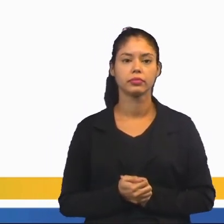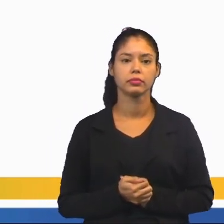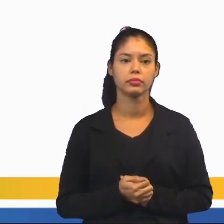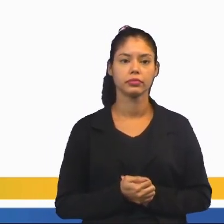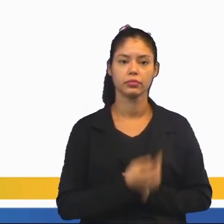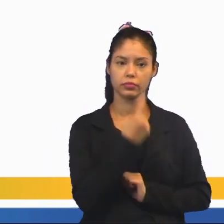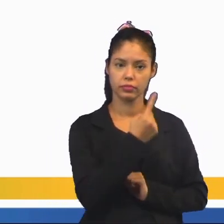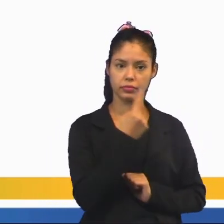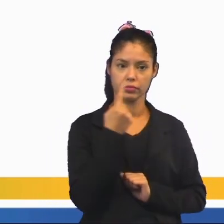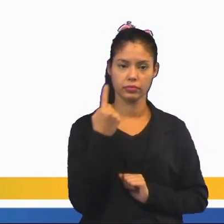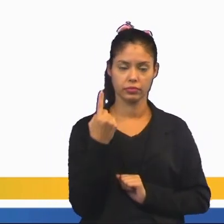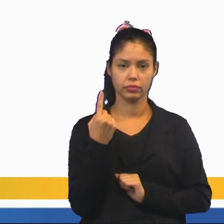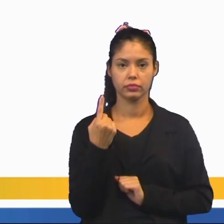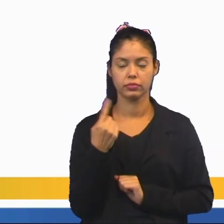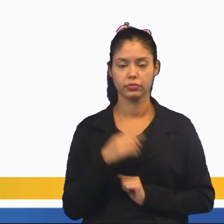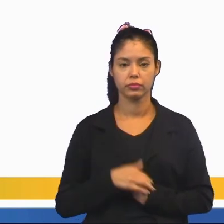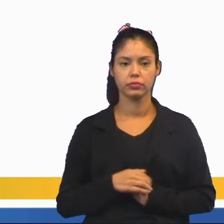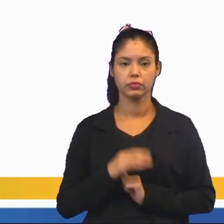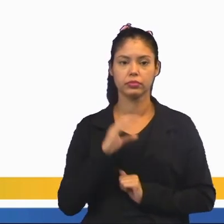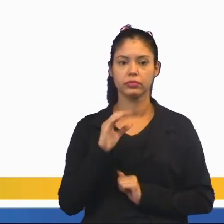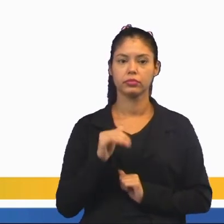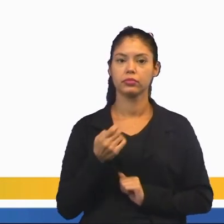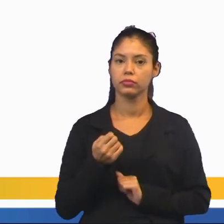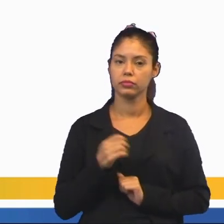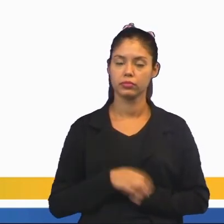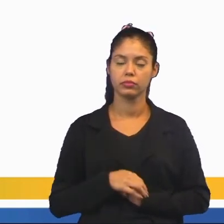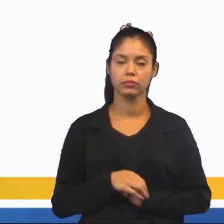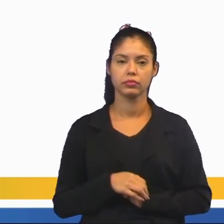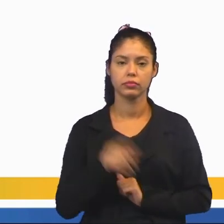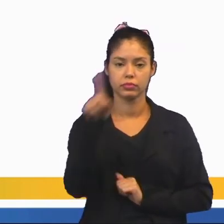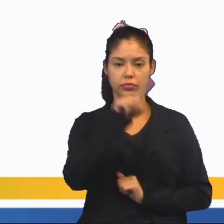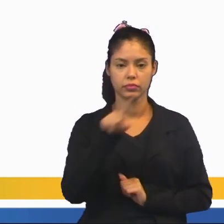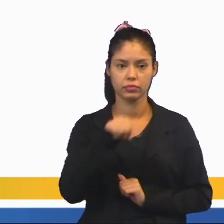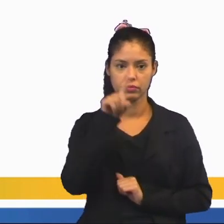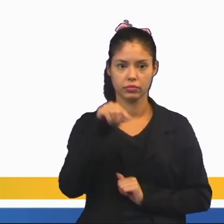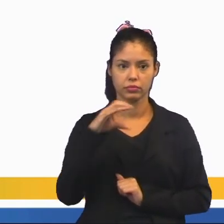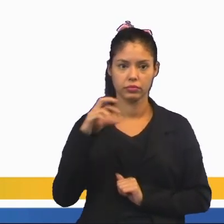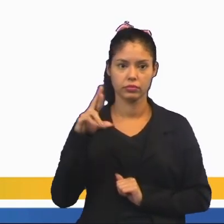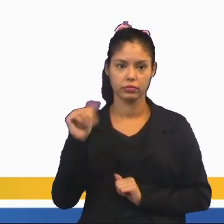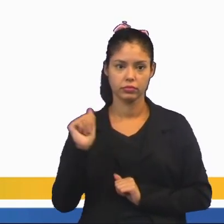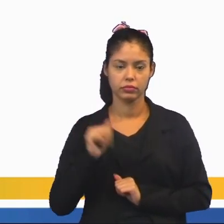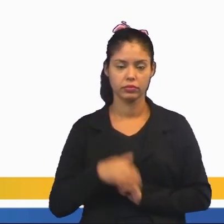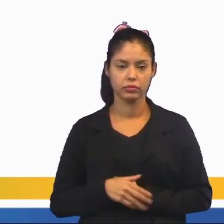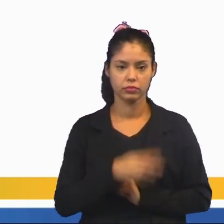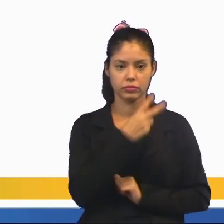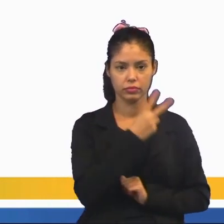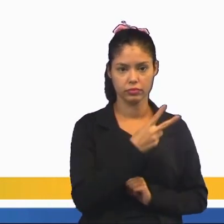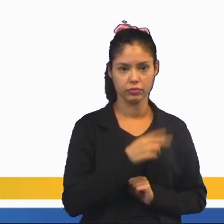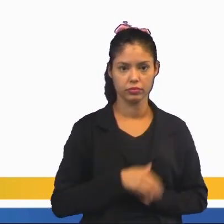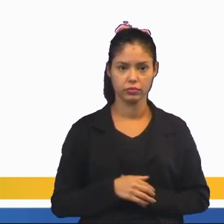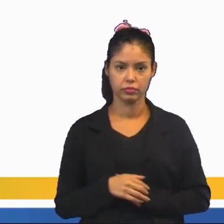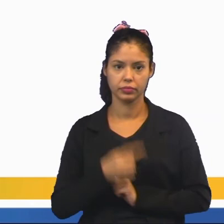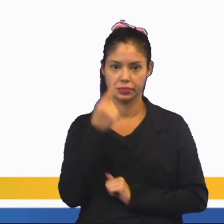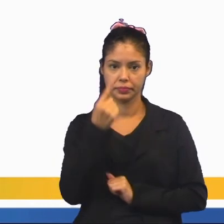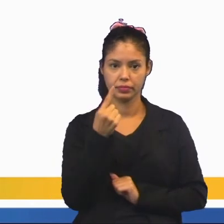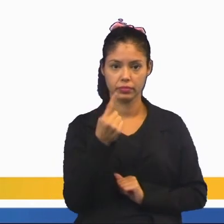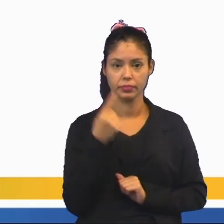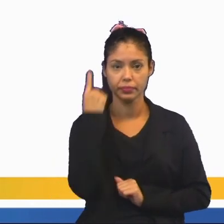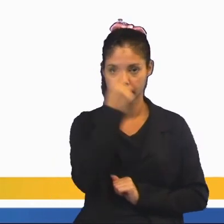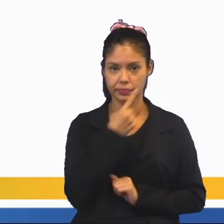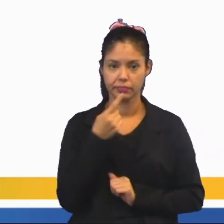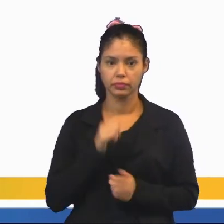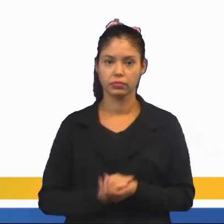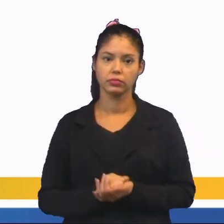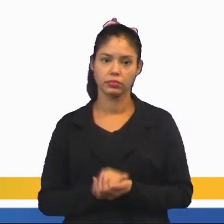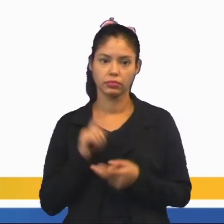do número um do dado, mais a moeda aí que nós chamamos de coroa. Do lado, nós temos o um, mais a